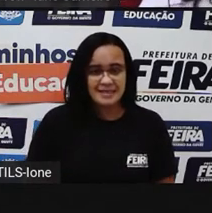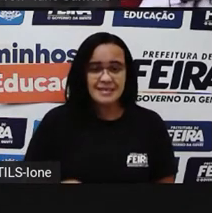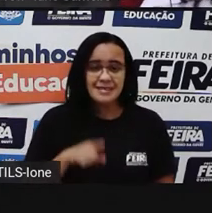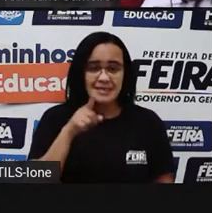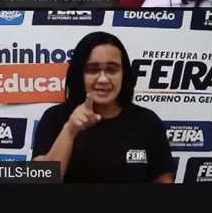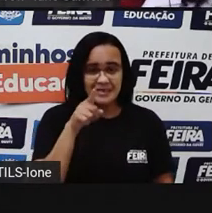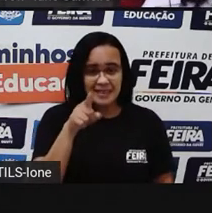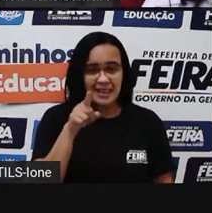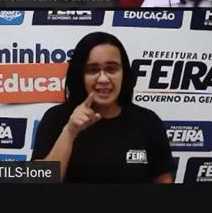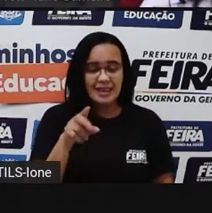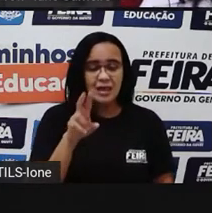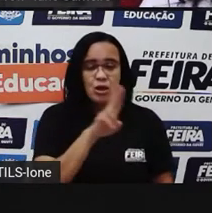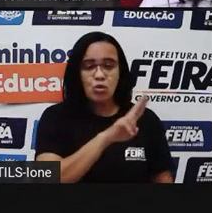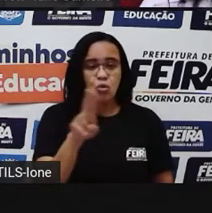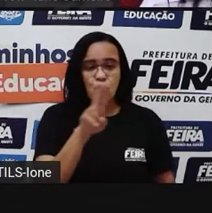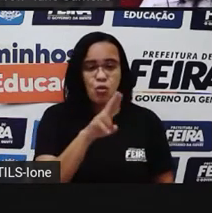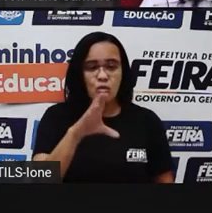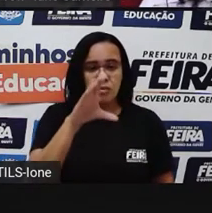Caipora.